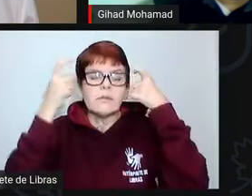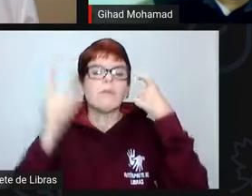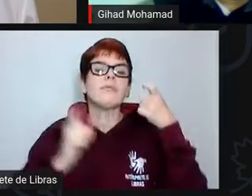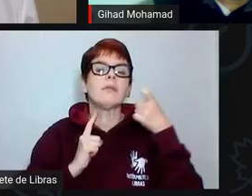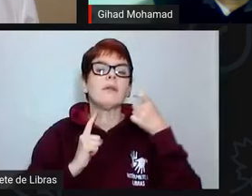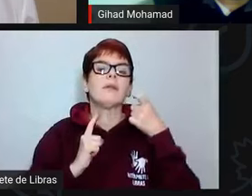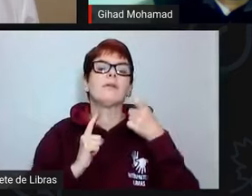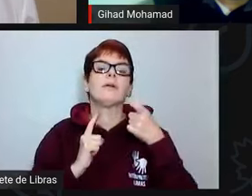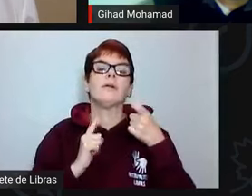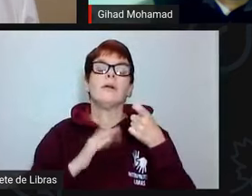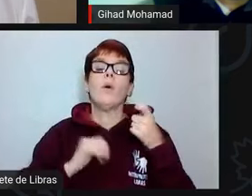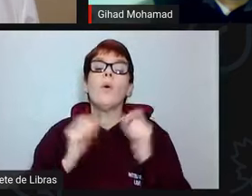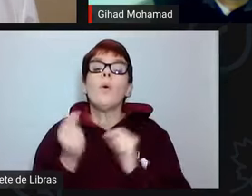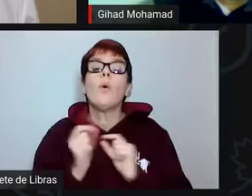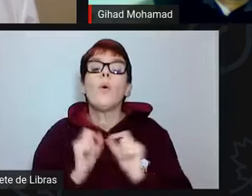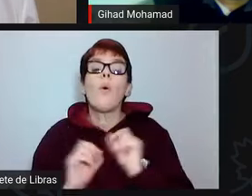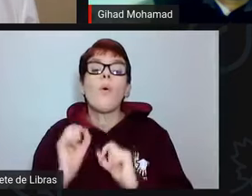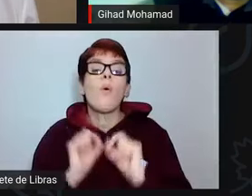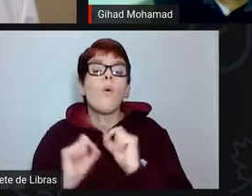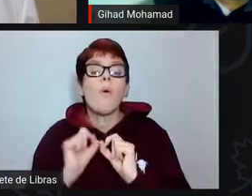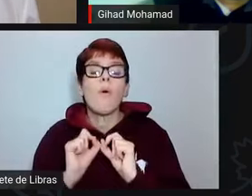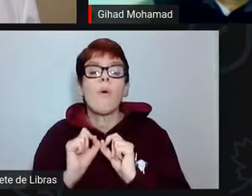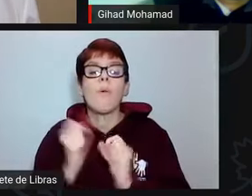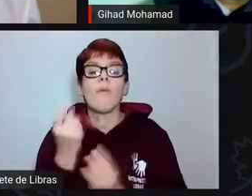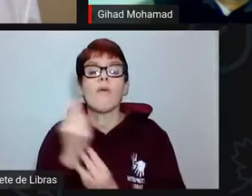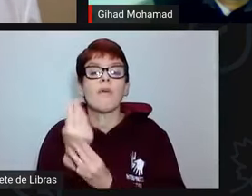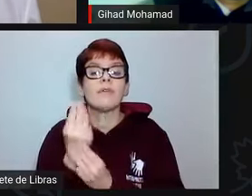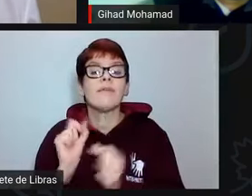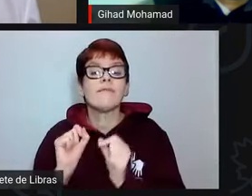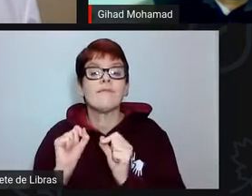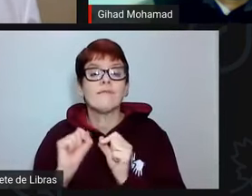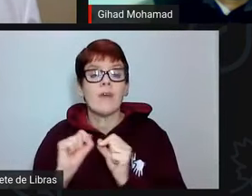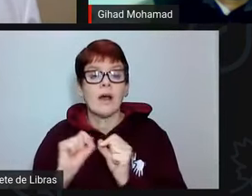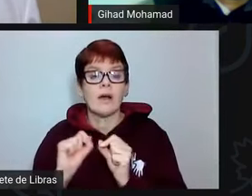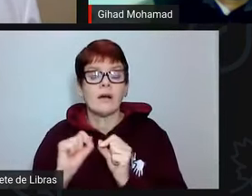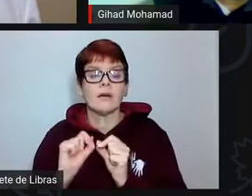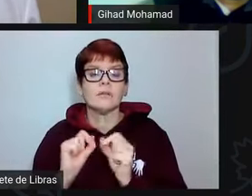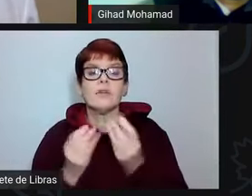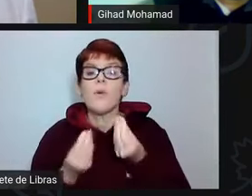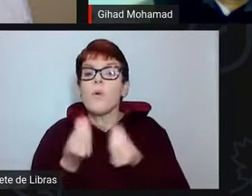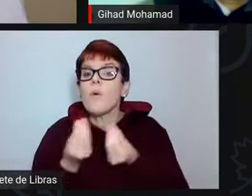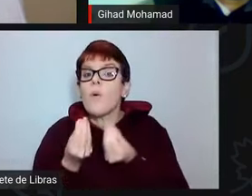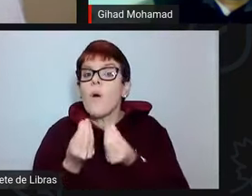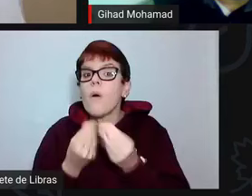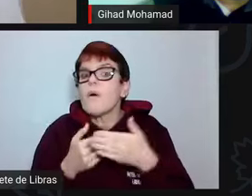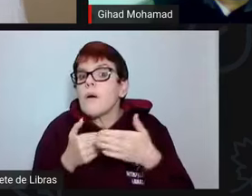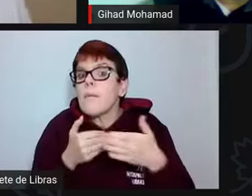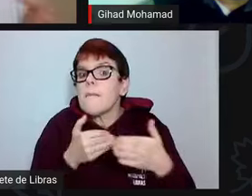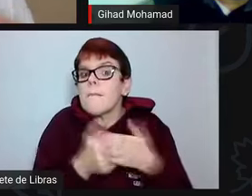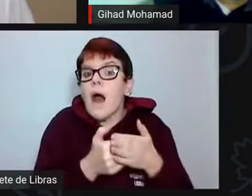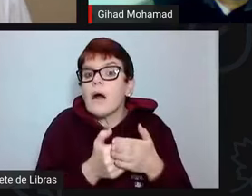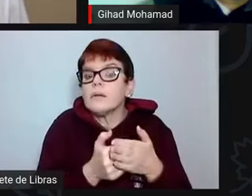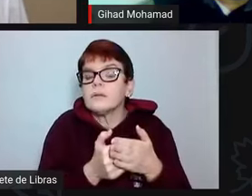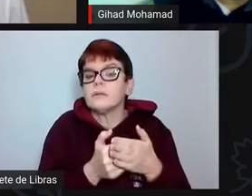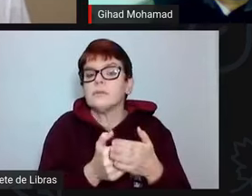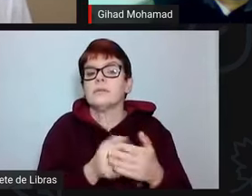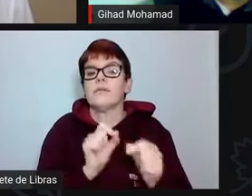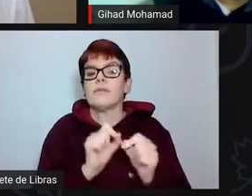ao que a universidade faz e quais os impactos se ela deixar de fazer.